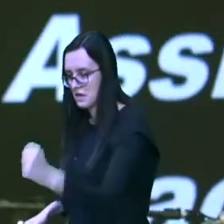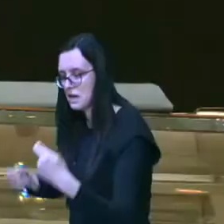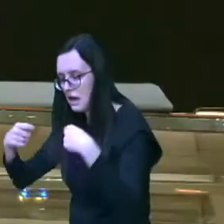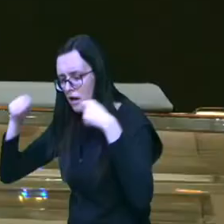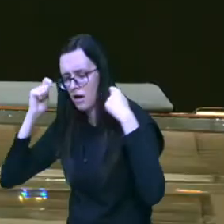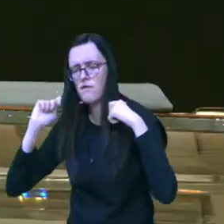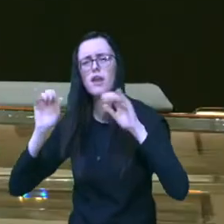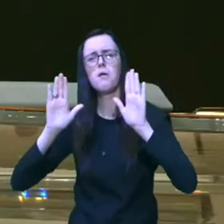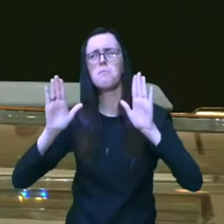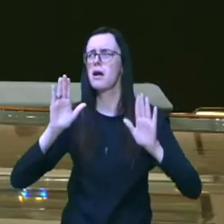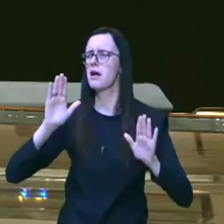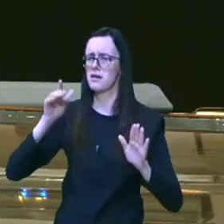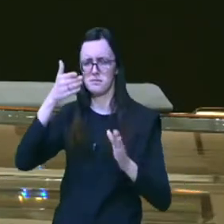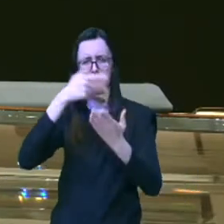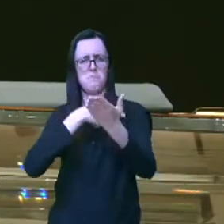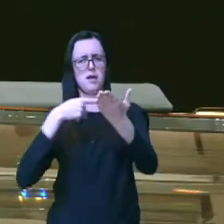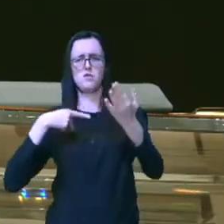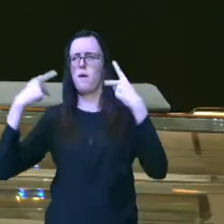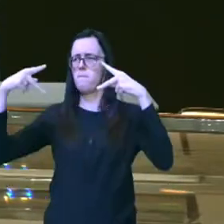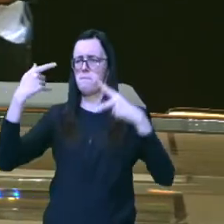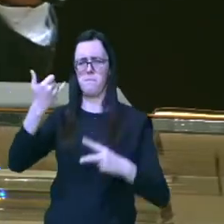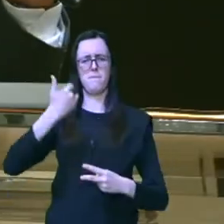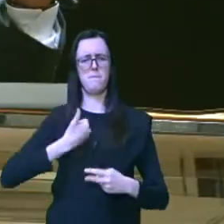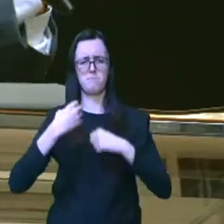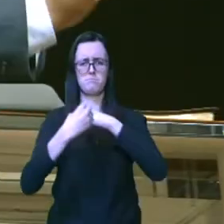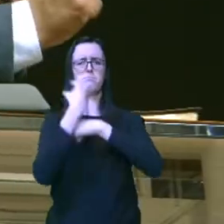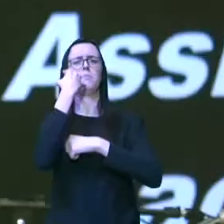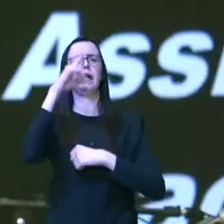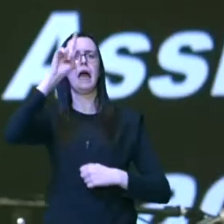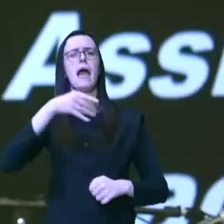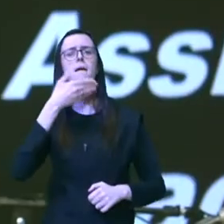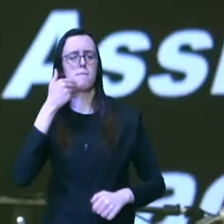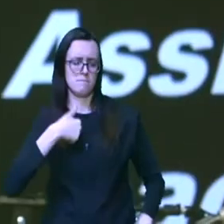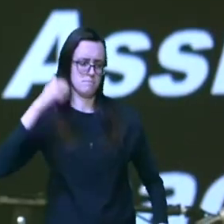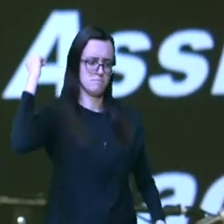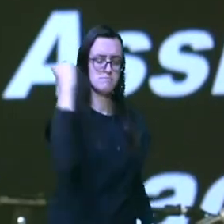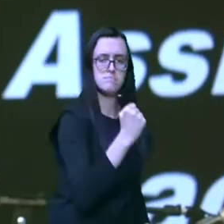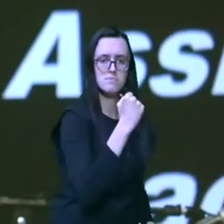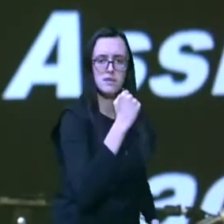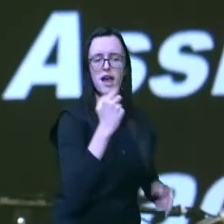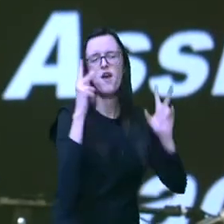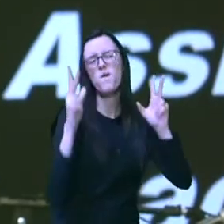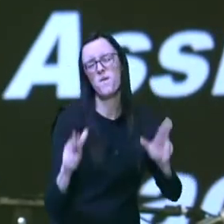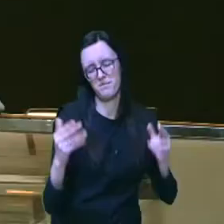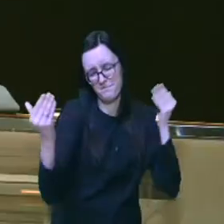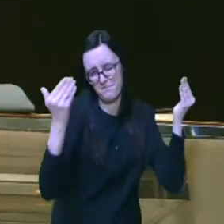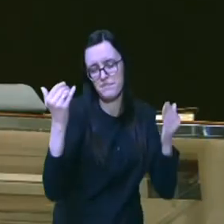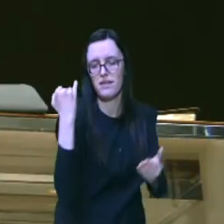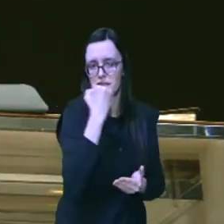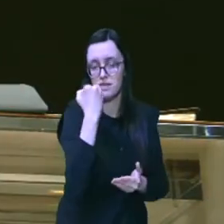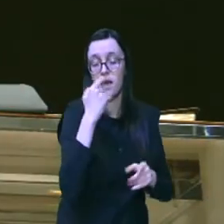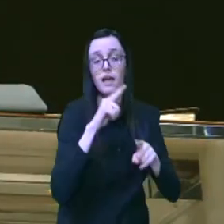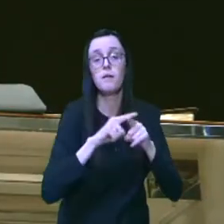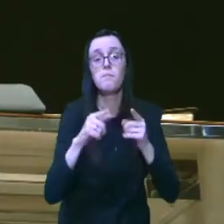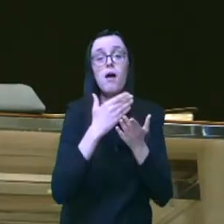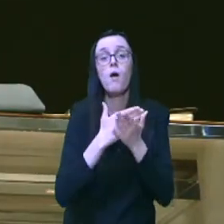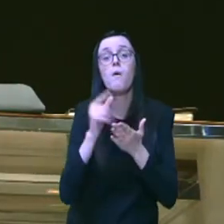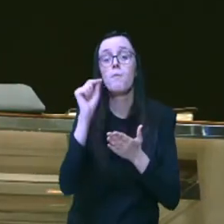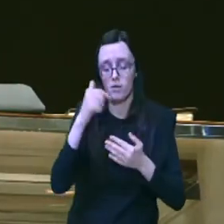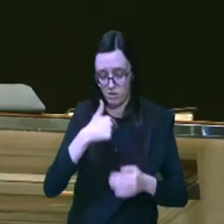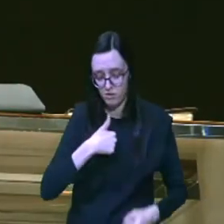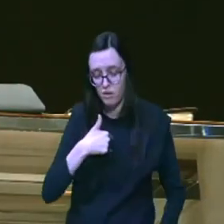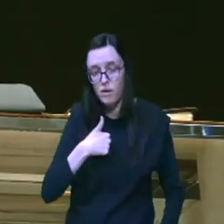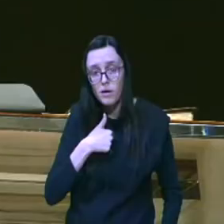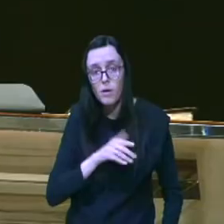assim como Abraão mas sabe a obediência de Abraão começou no seu coração e ali